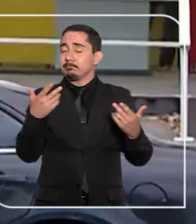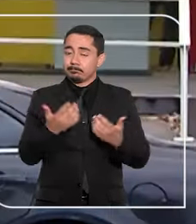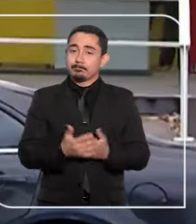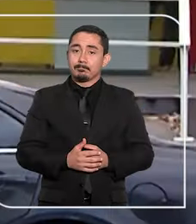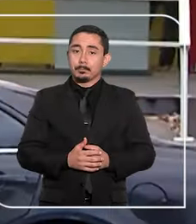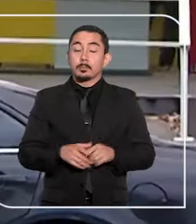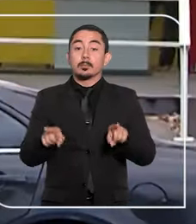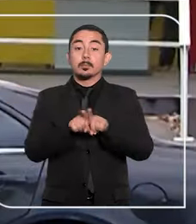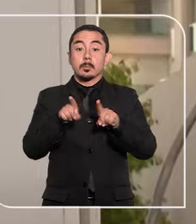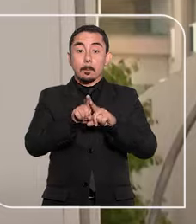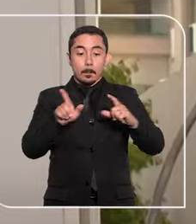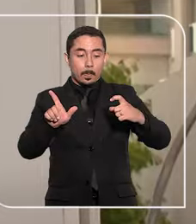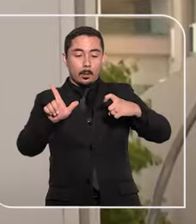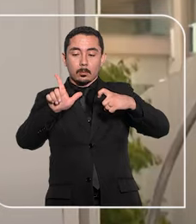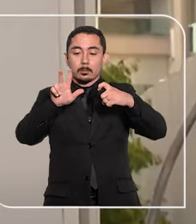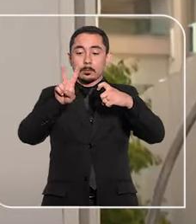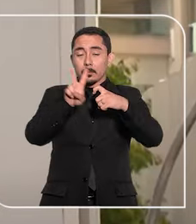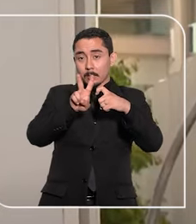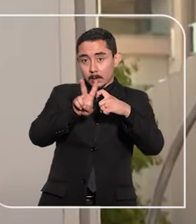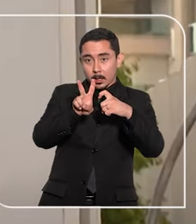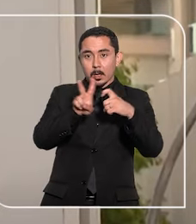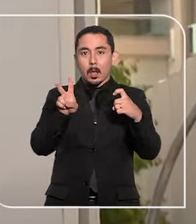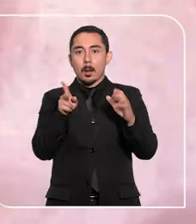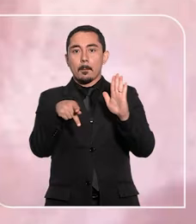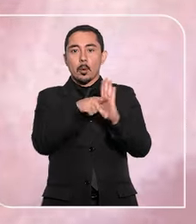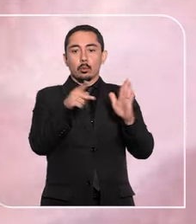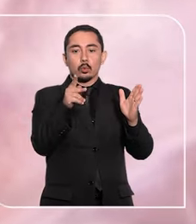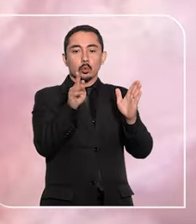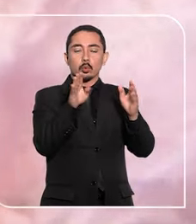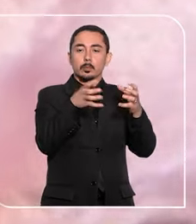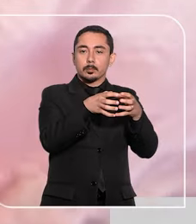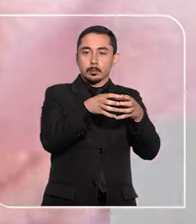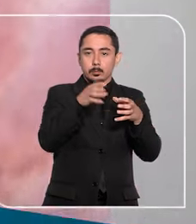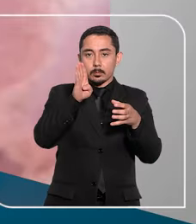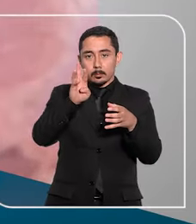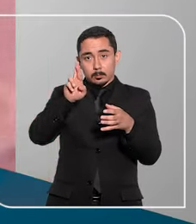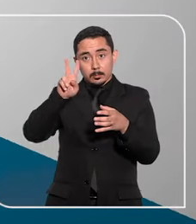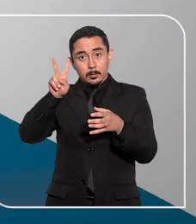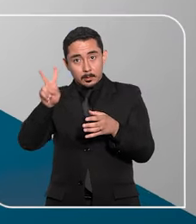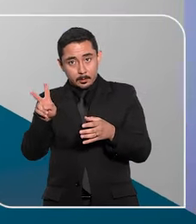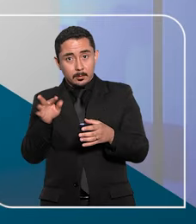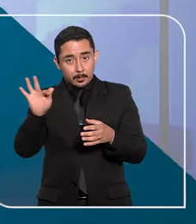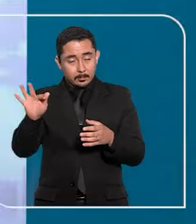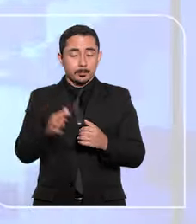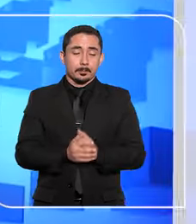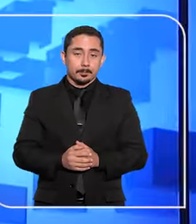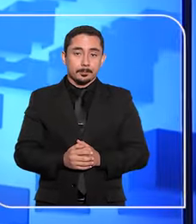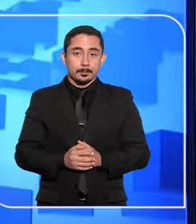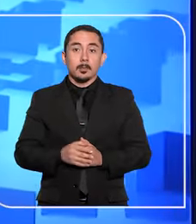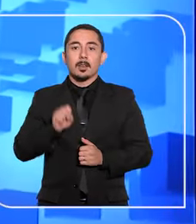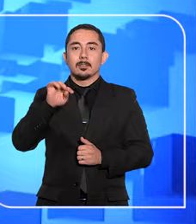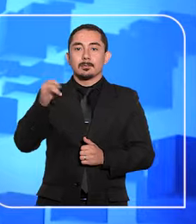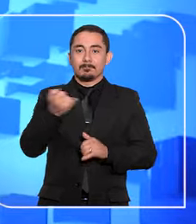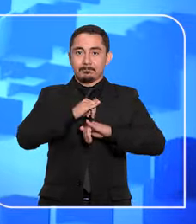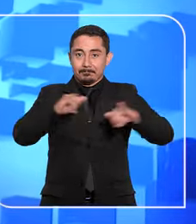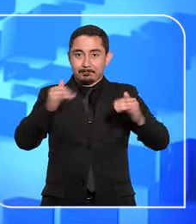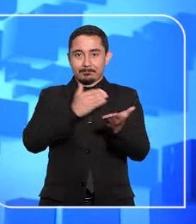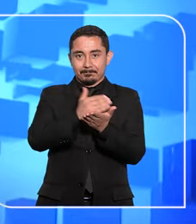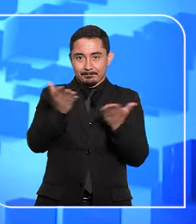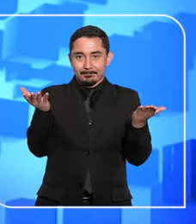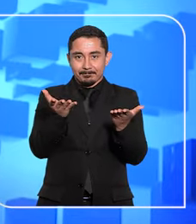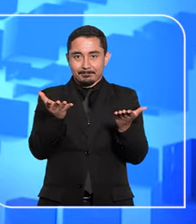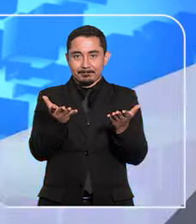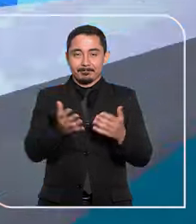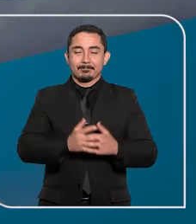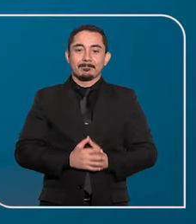mantida a ação contra a veterinária do Grupo BRF por fraude em laudos. O STJ Notícias começa